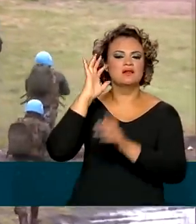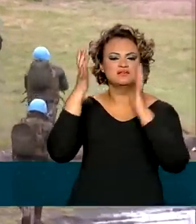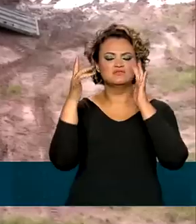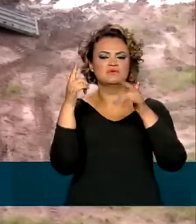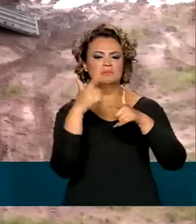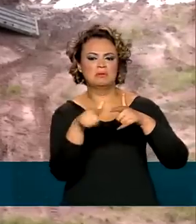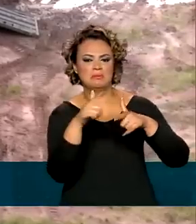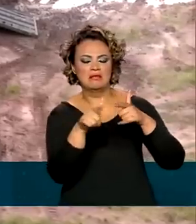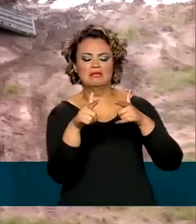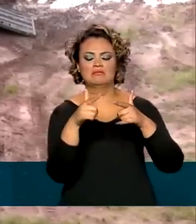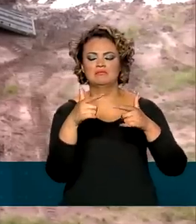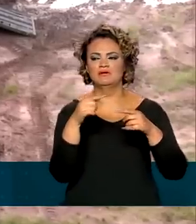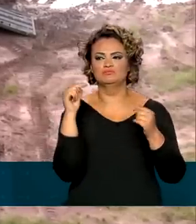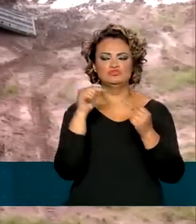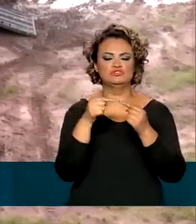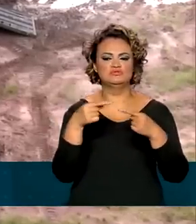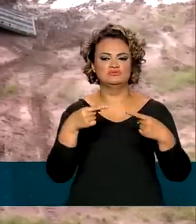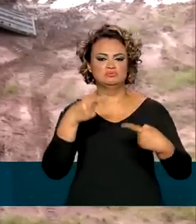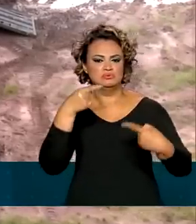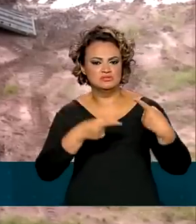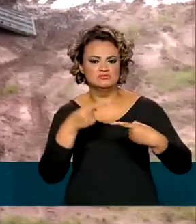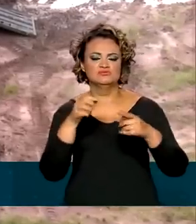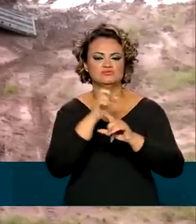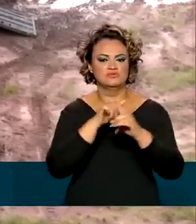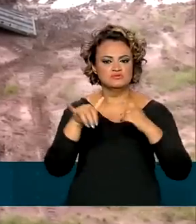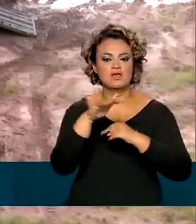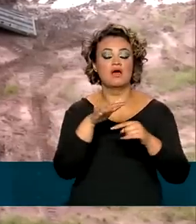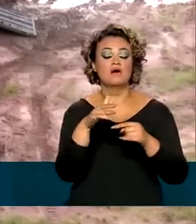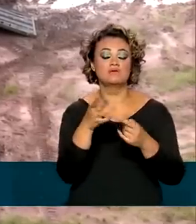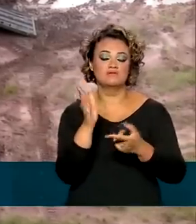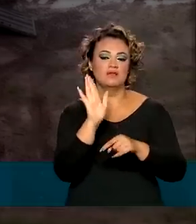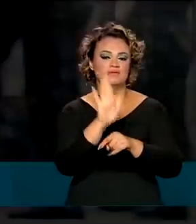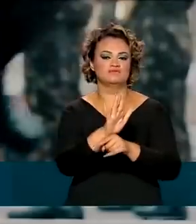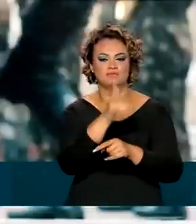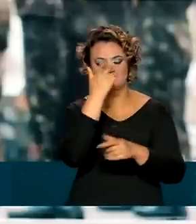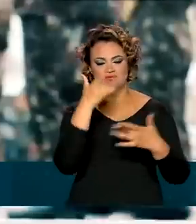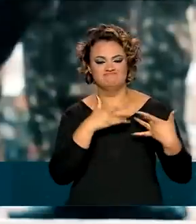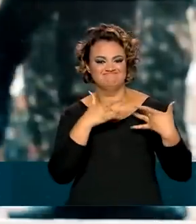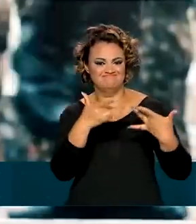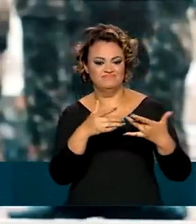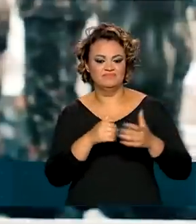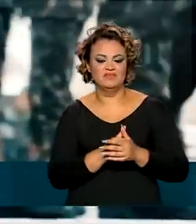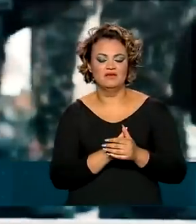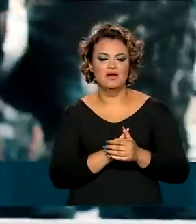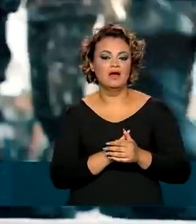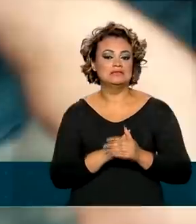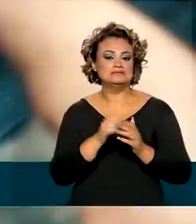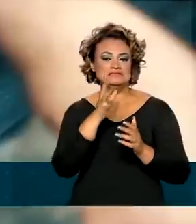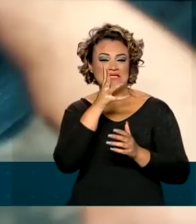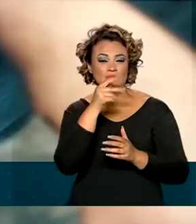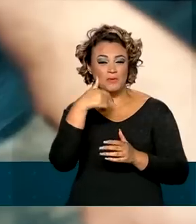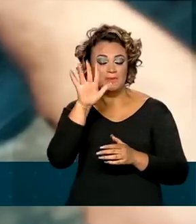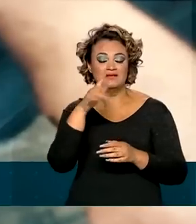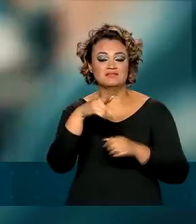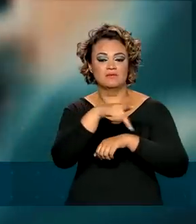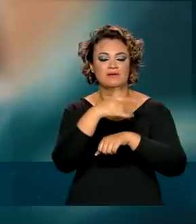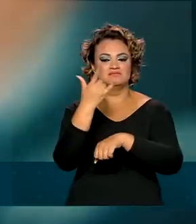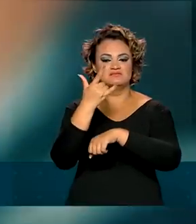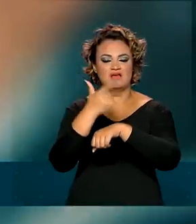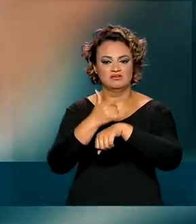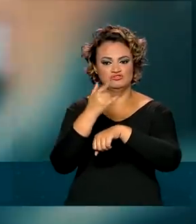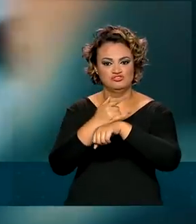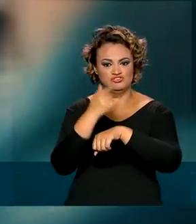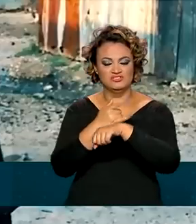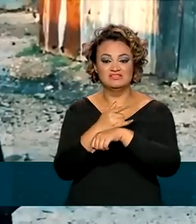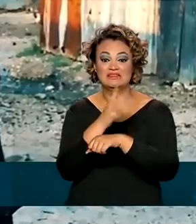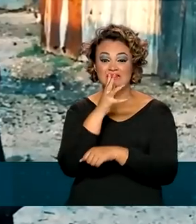conflitos políticos e sociais e prestar assistência humanitária. A mais longa missão brasileira foi a do Haiti, que durou